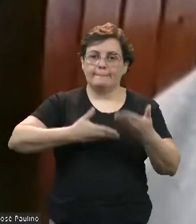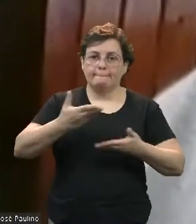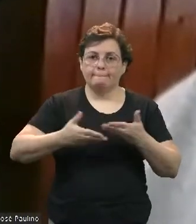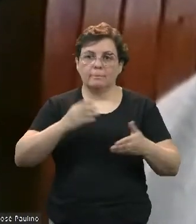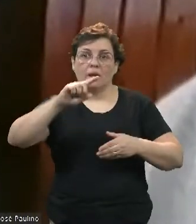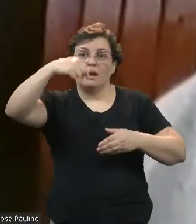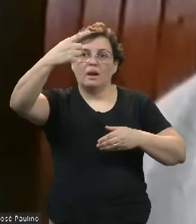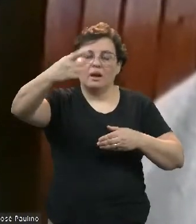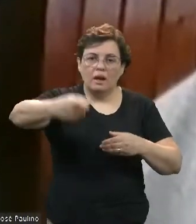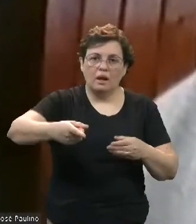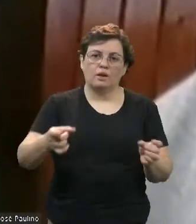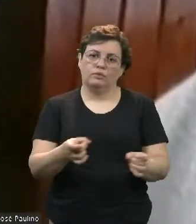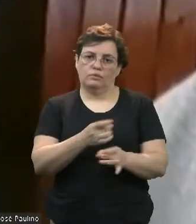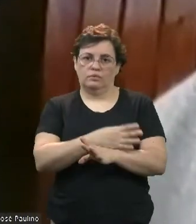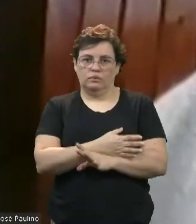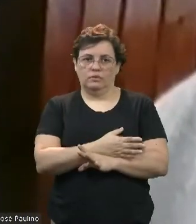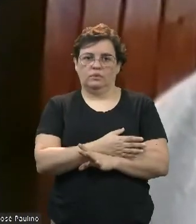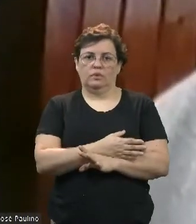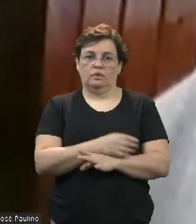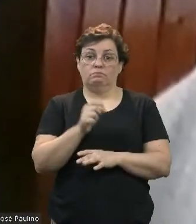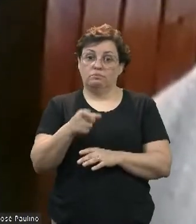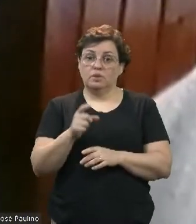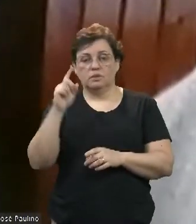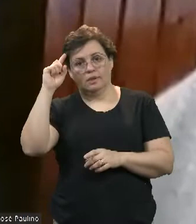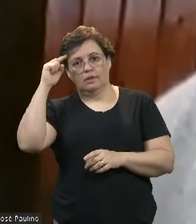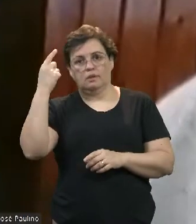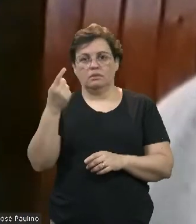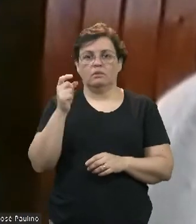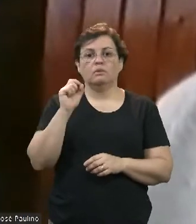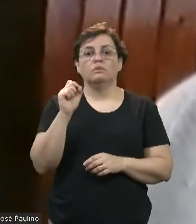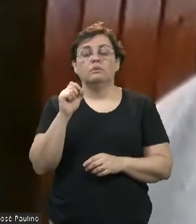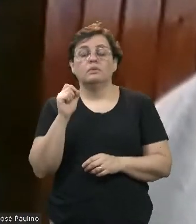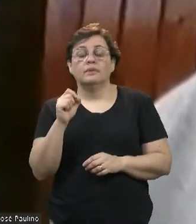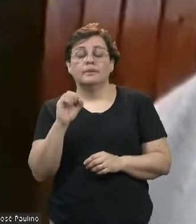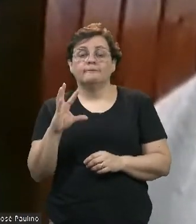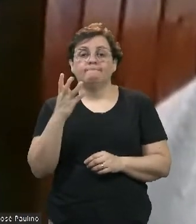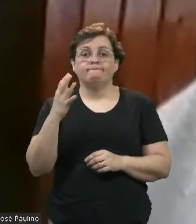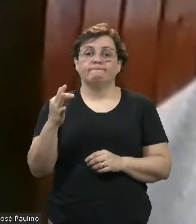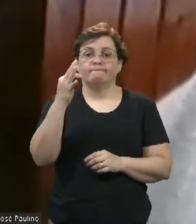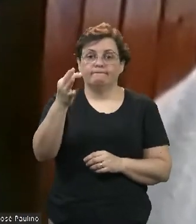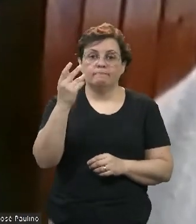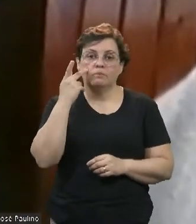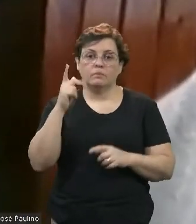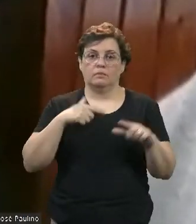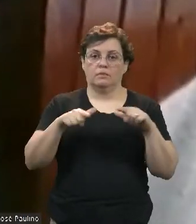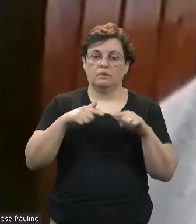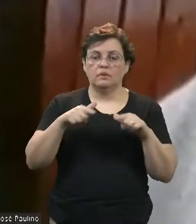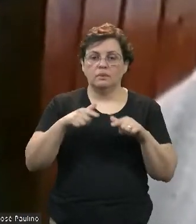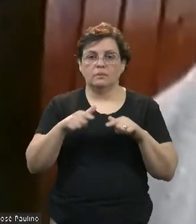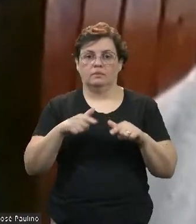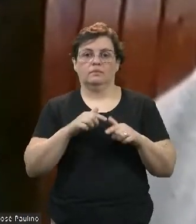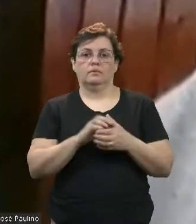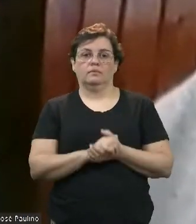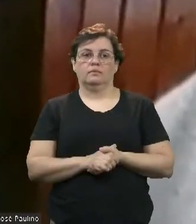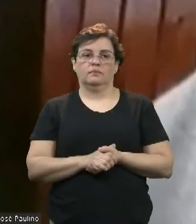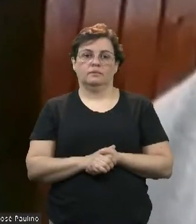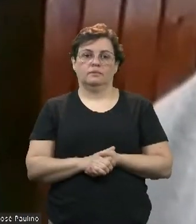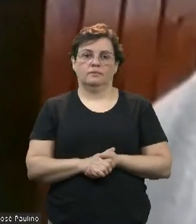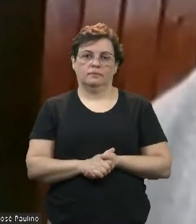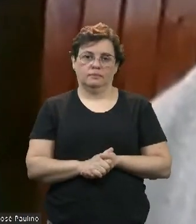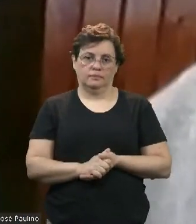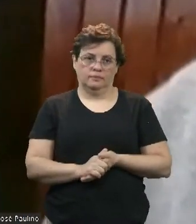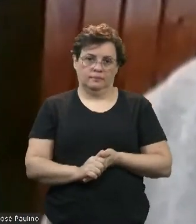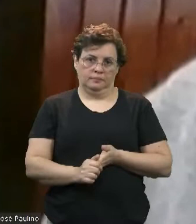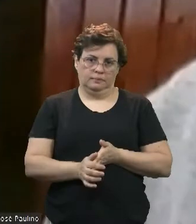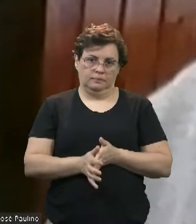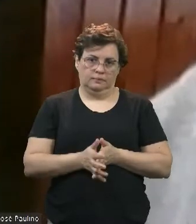parcelas? Essa que gera dúvidas, qual será o impacto para o trabalhador? Essas aí, essas questões que devem ser